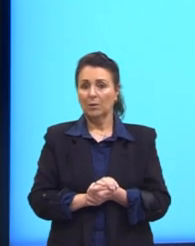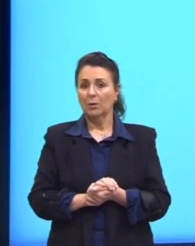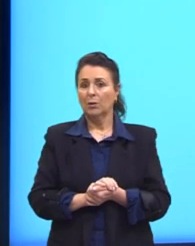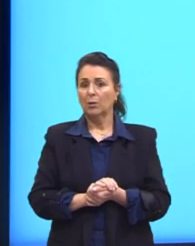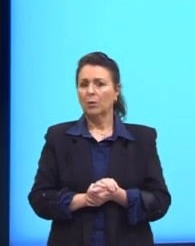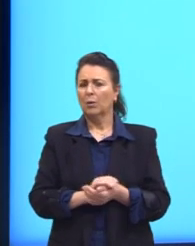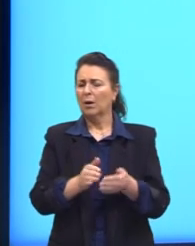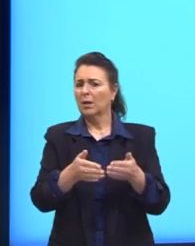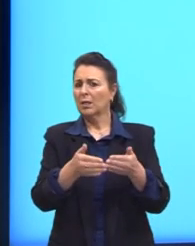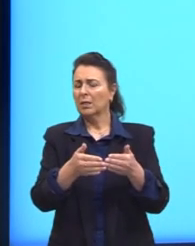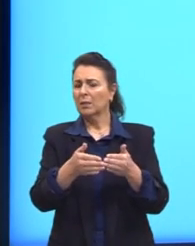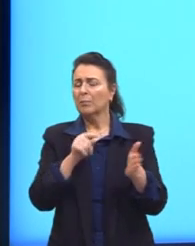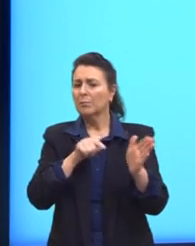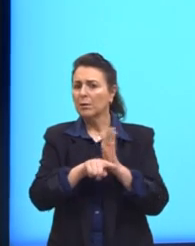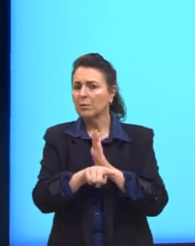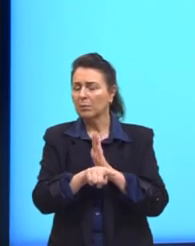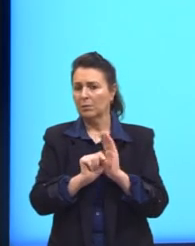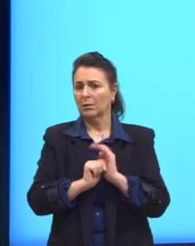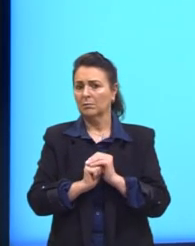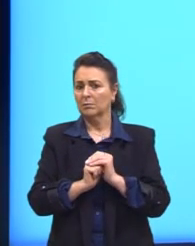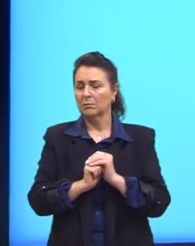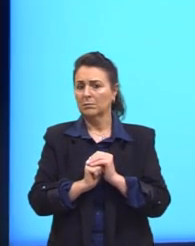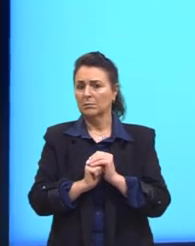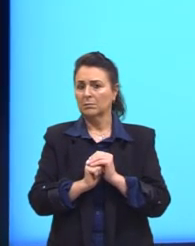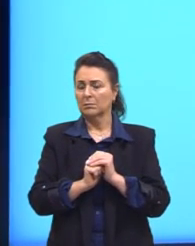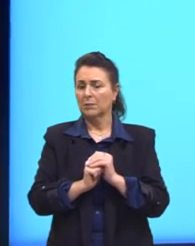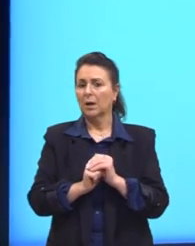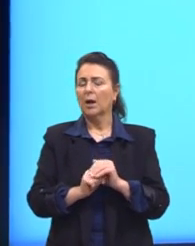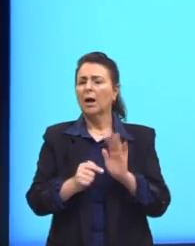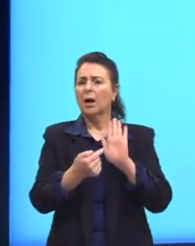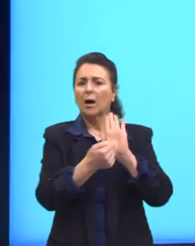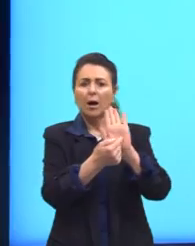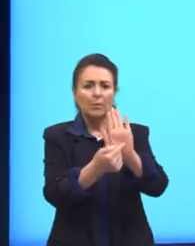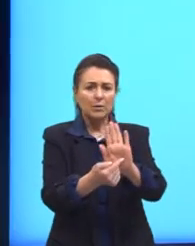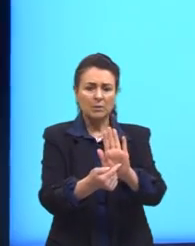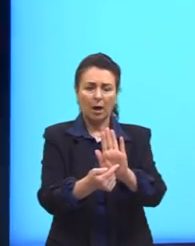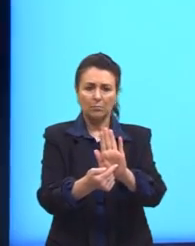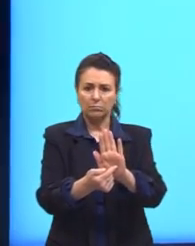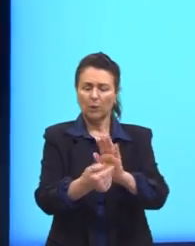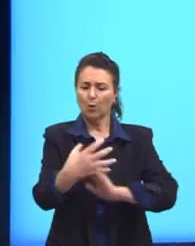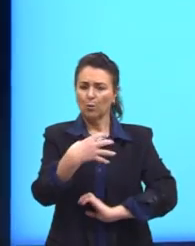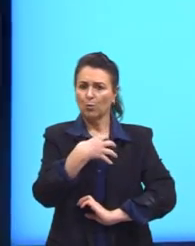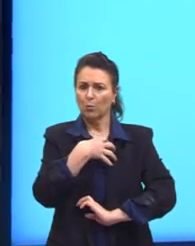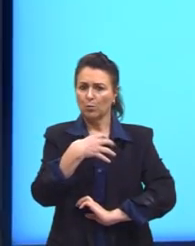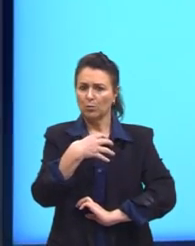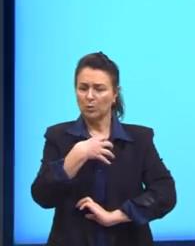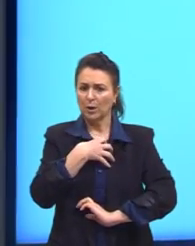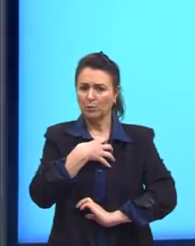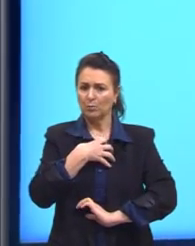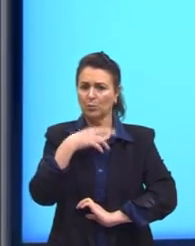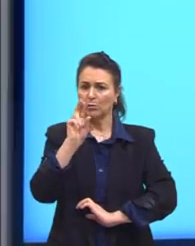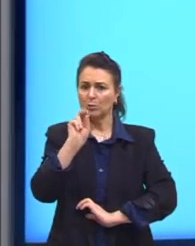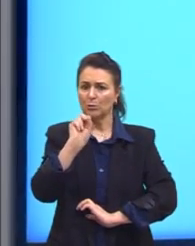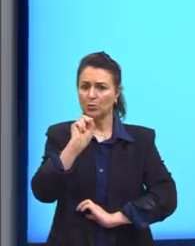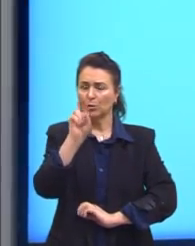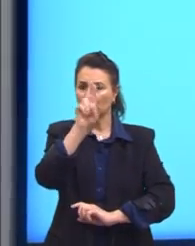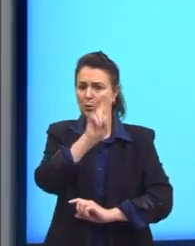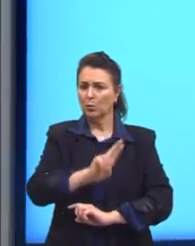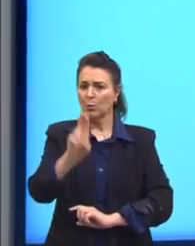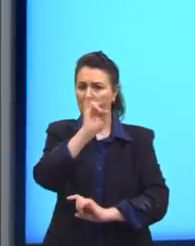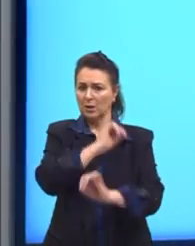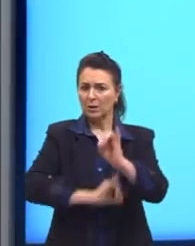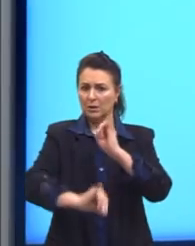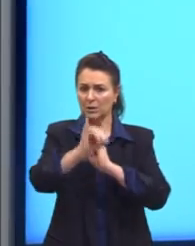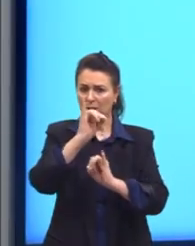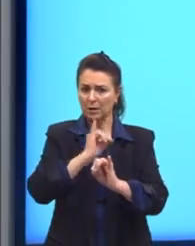pede ali a questão? Ao abordar a postura do internauta brasileiro, mapeado por meio de uma pesquisa em plataformas virtuais,